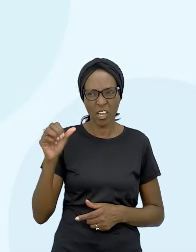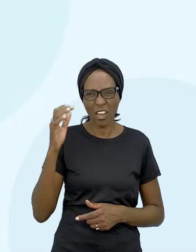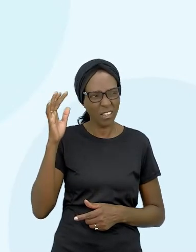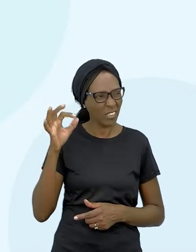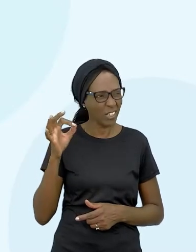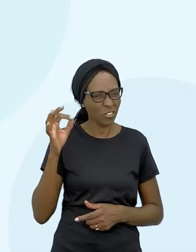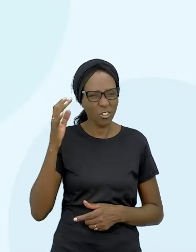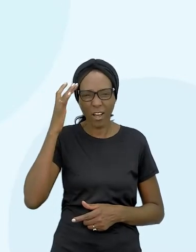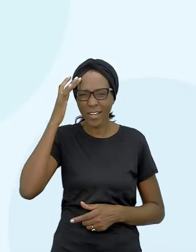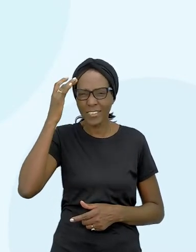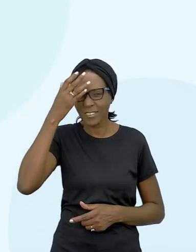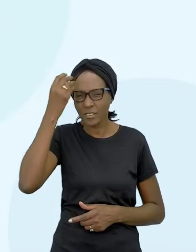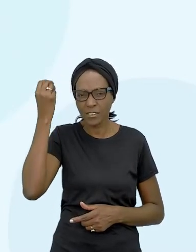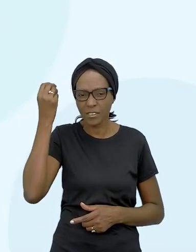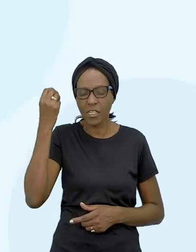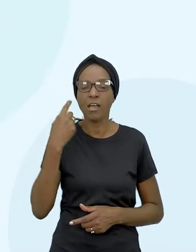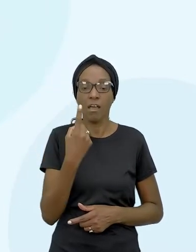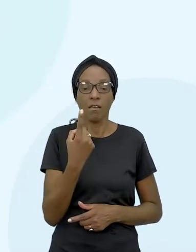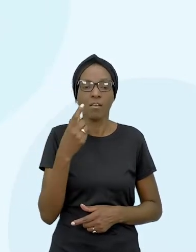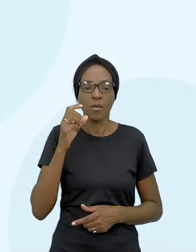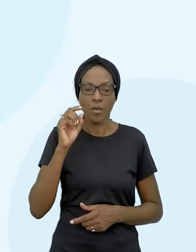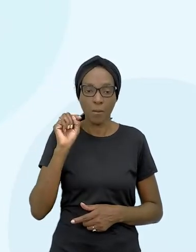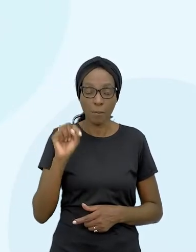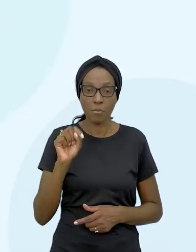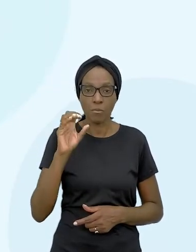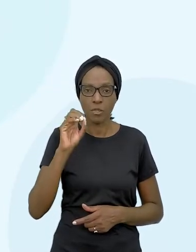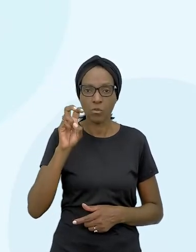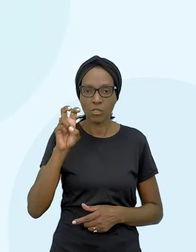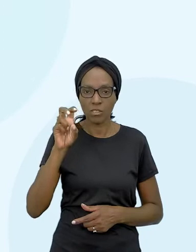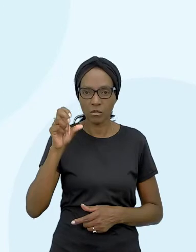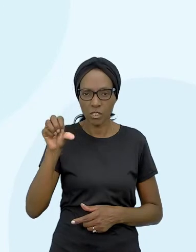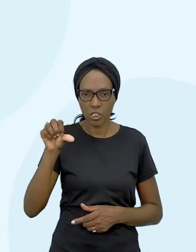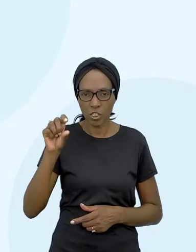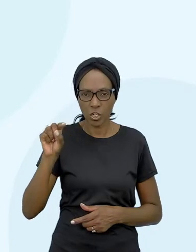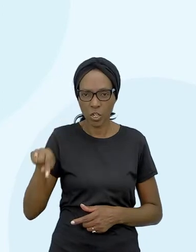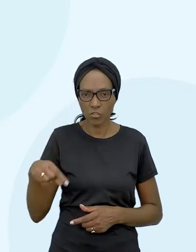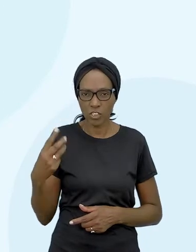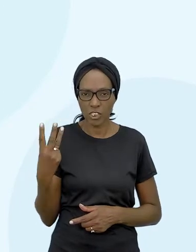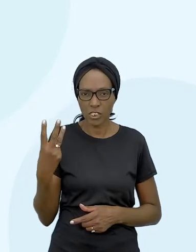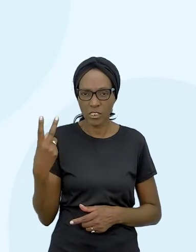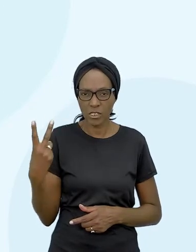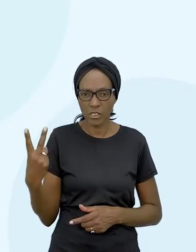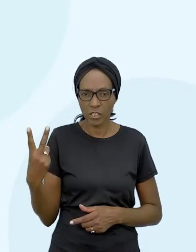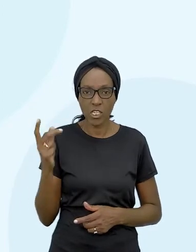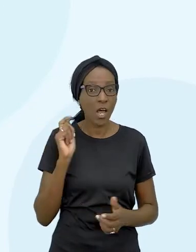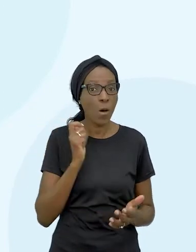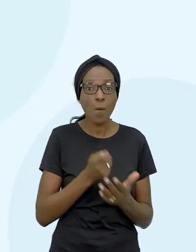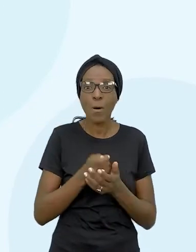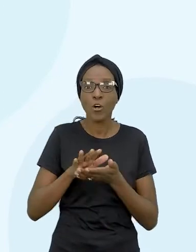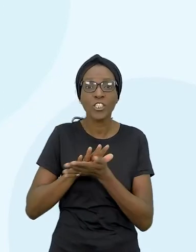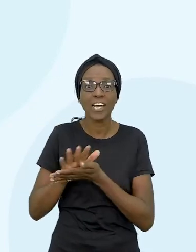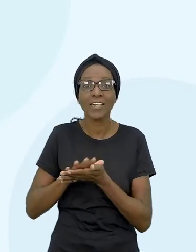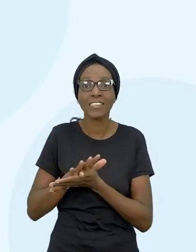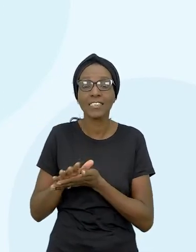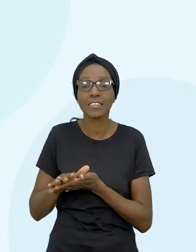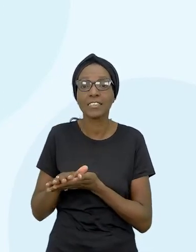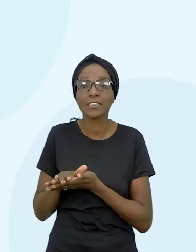confirmar. R$.059,32 e aí ela não pagou nada